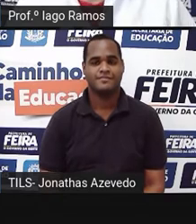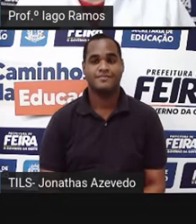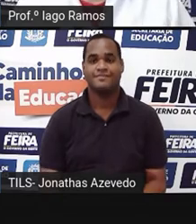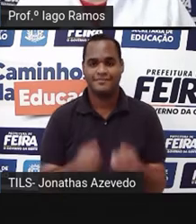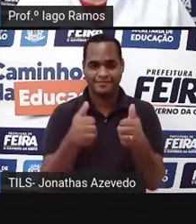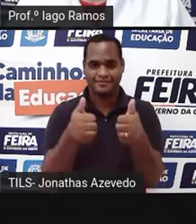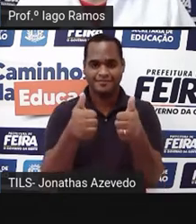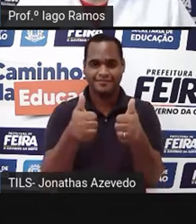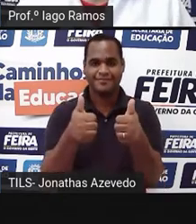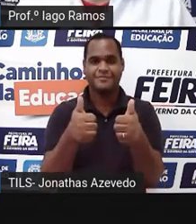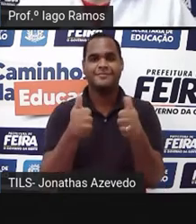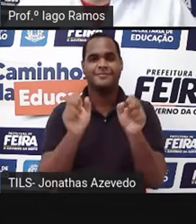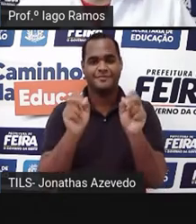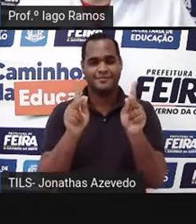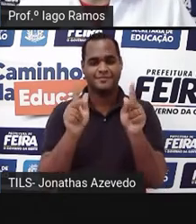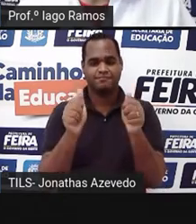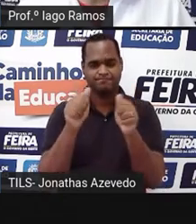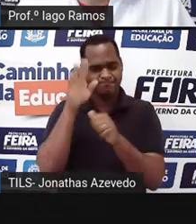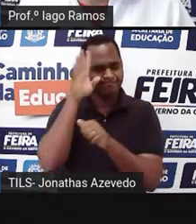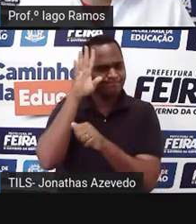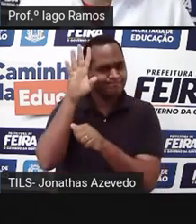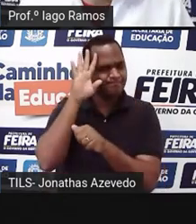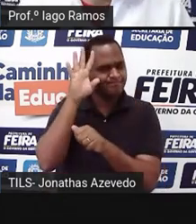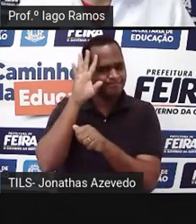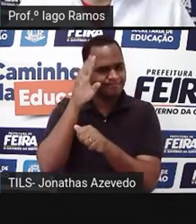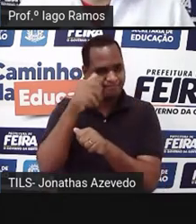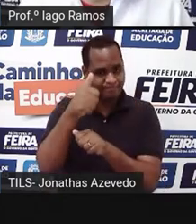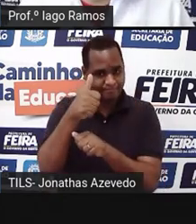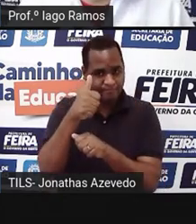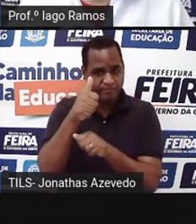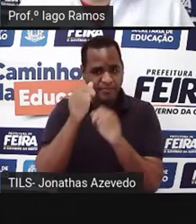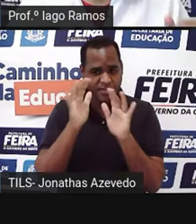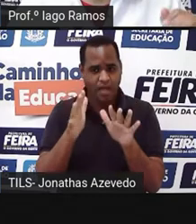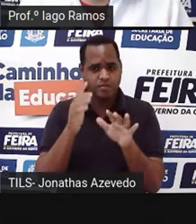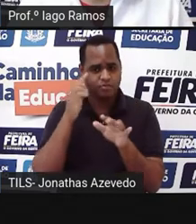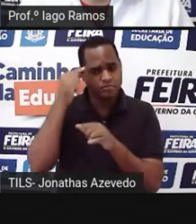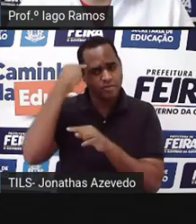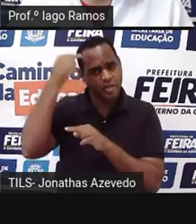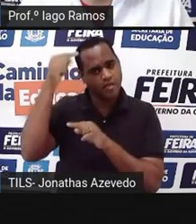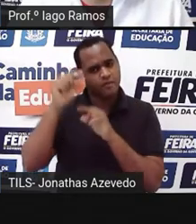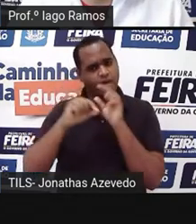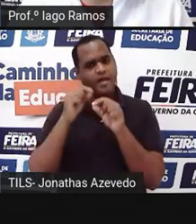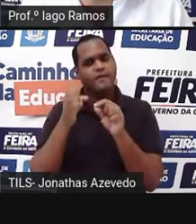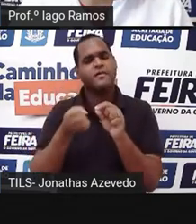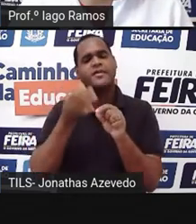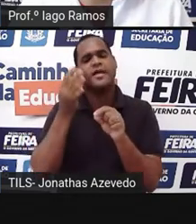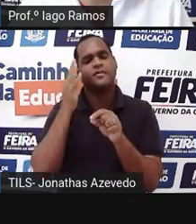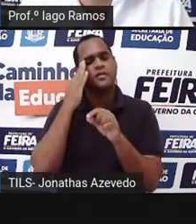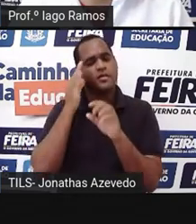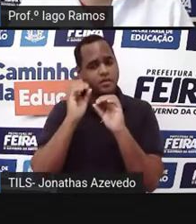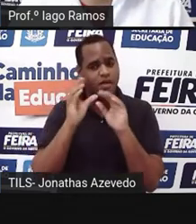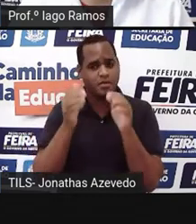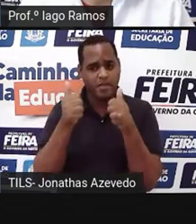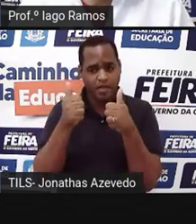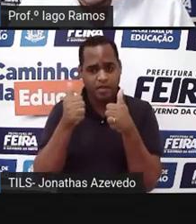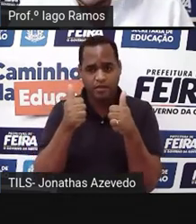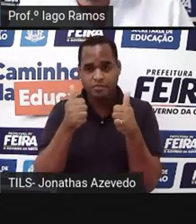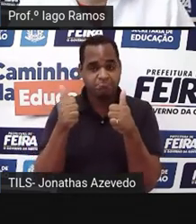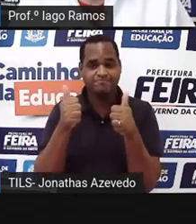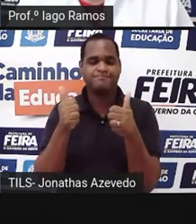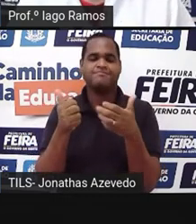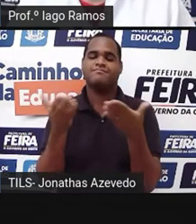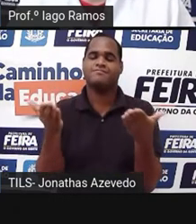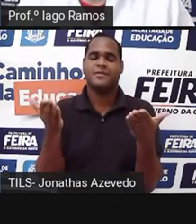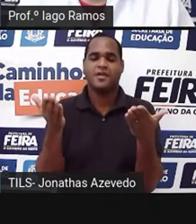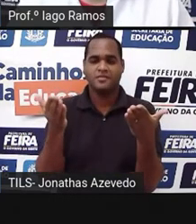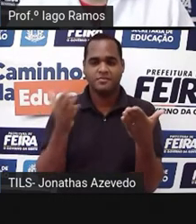Beleza, é isso aí. Refletiu? Já deu para ter uma ideia de quanto você entendeu até aqui? Então,